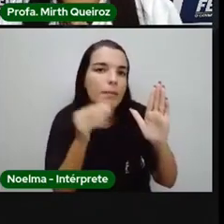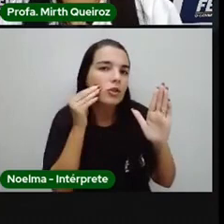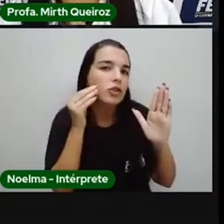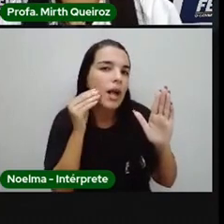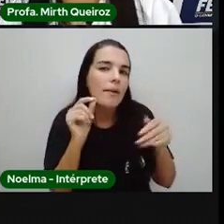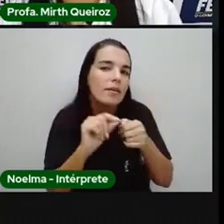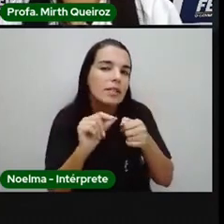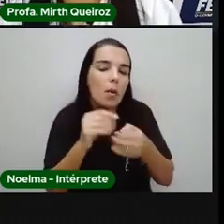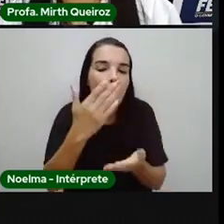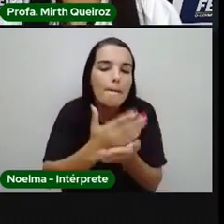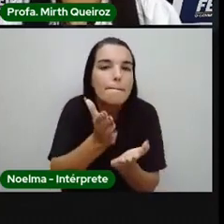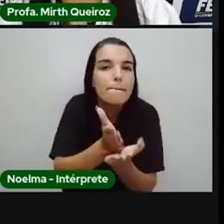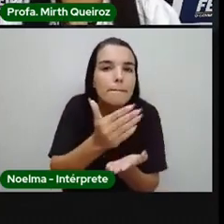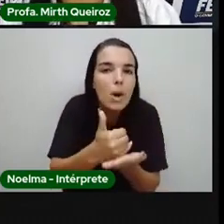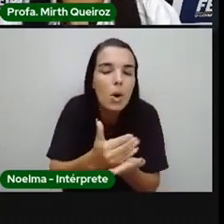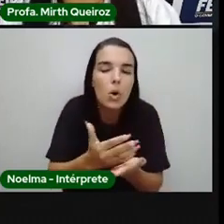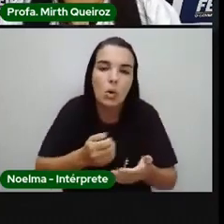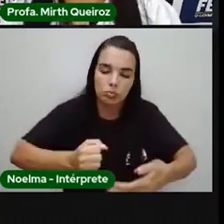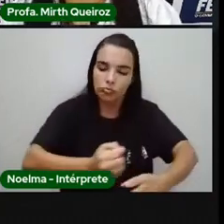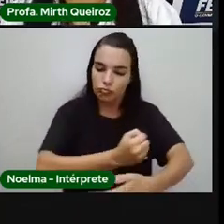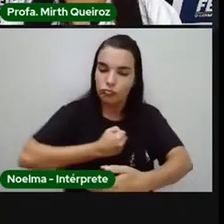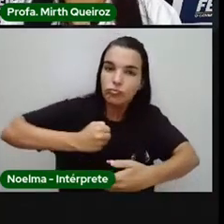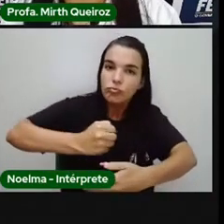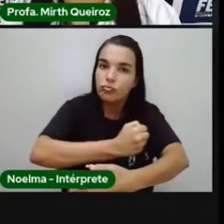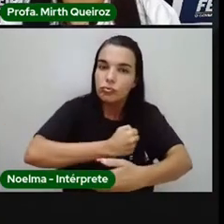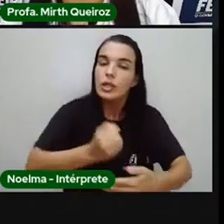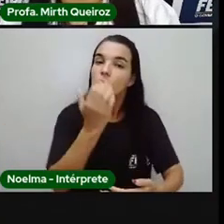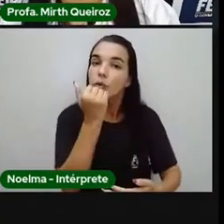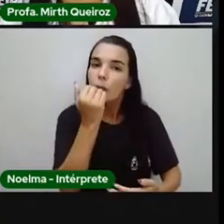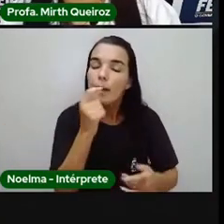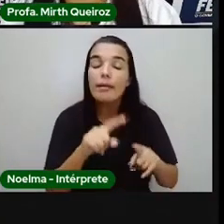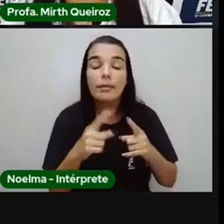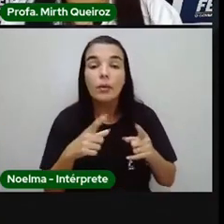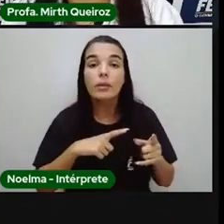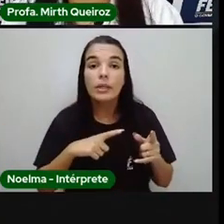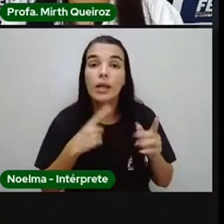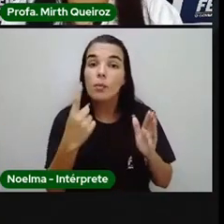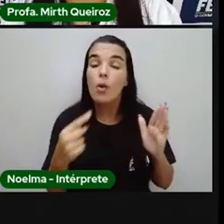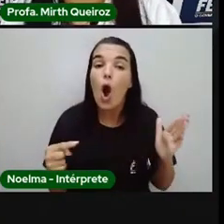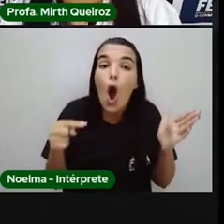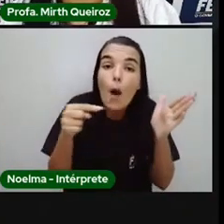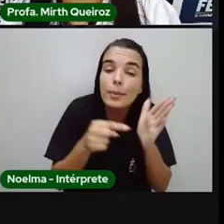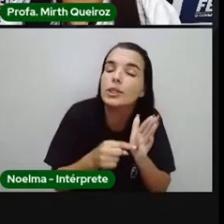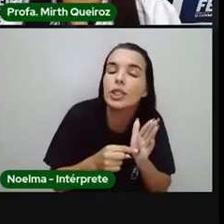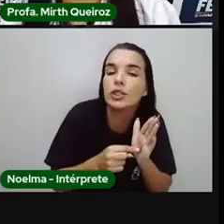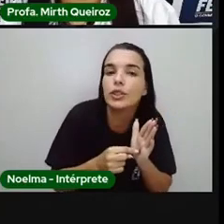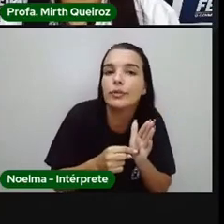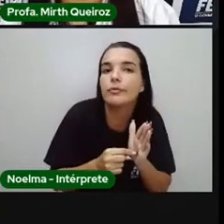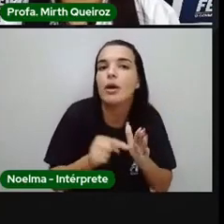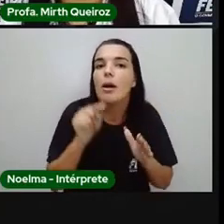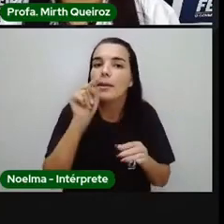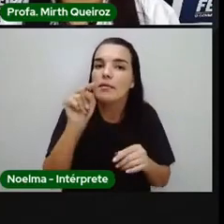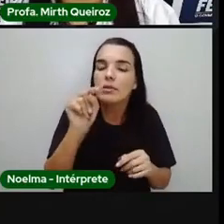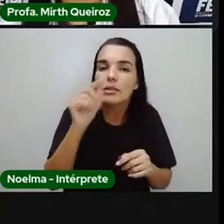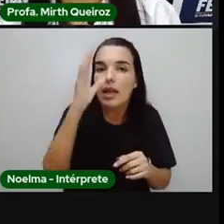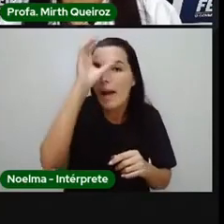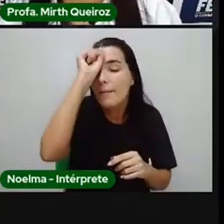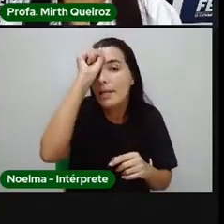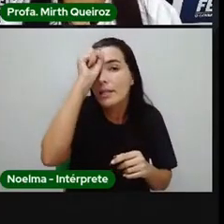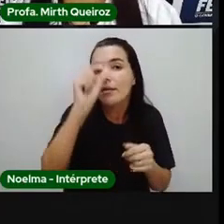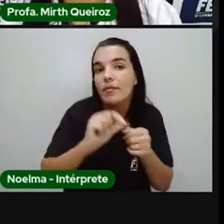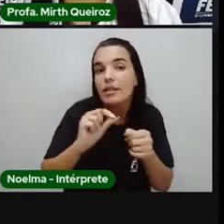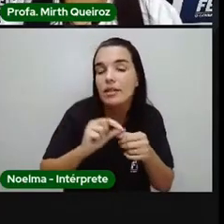Preparar um bolo, preparar um toque. Então, tem um objetivo ali, tem uma conexão, tem uma importância para o mundo que vocês vivem.